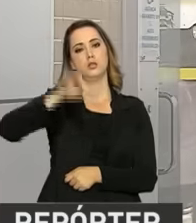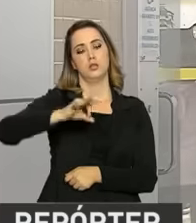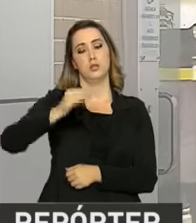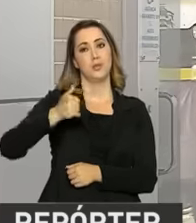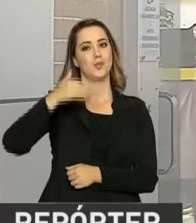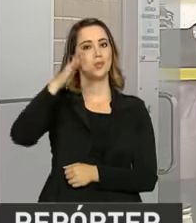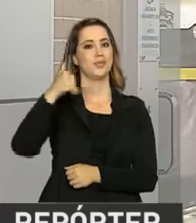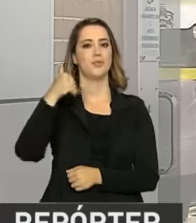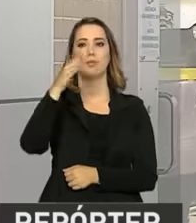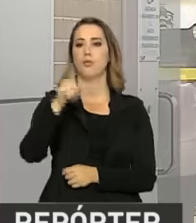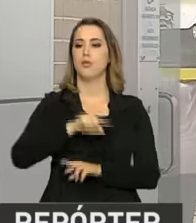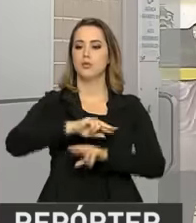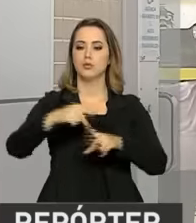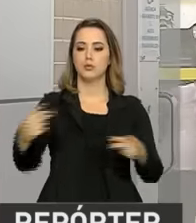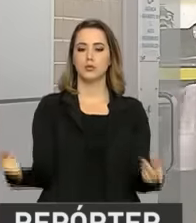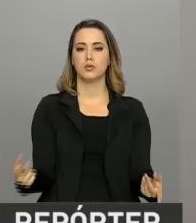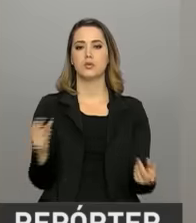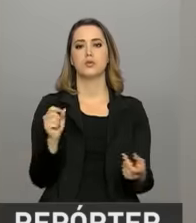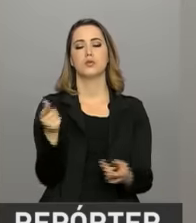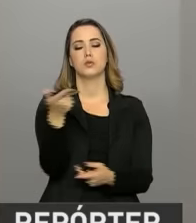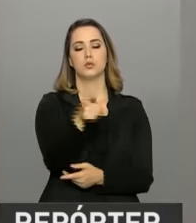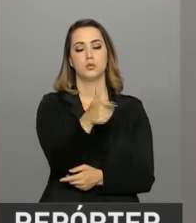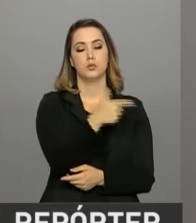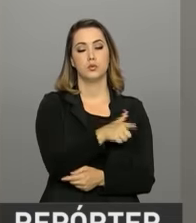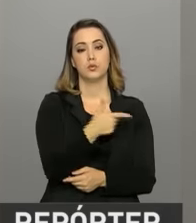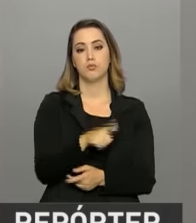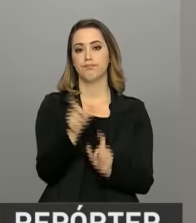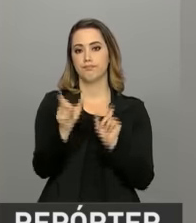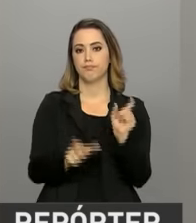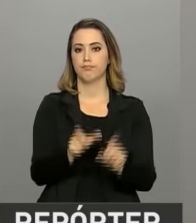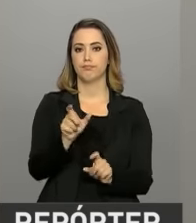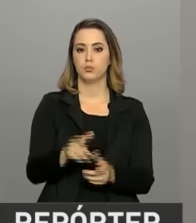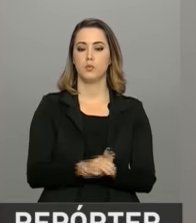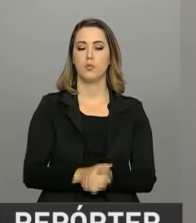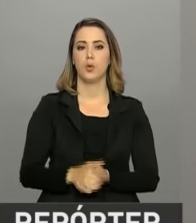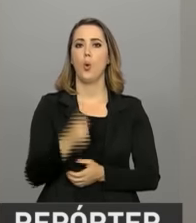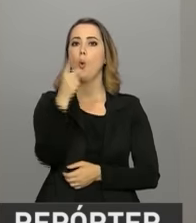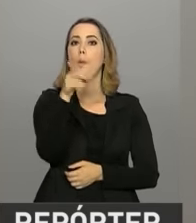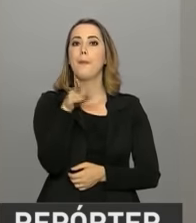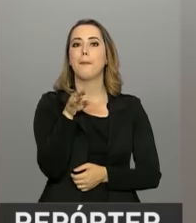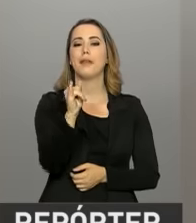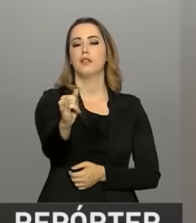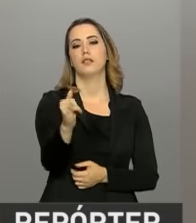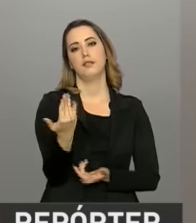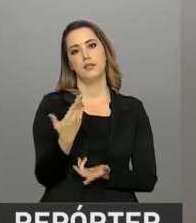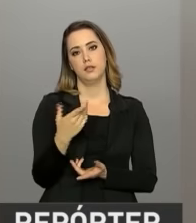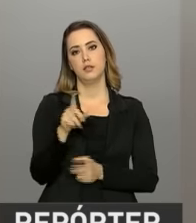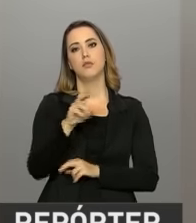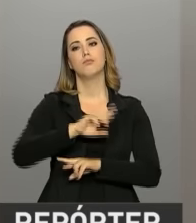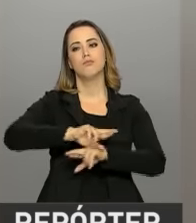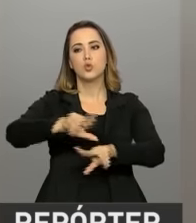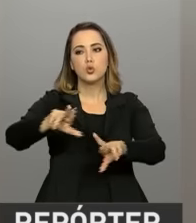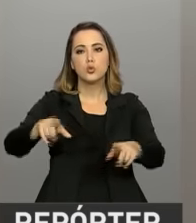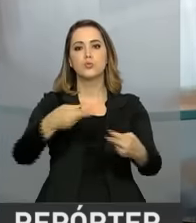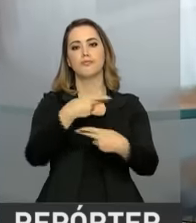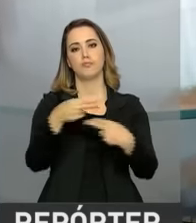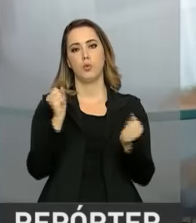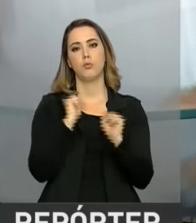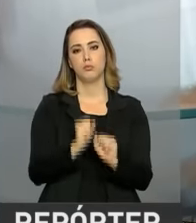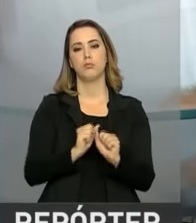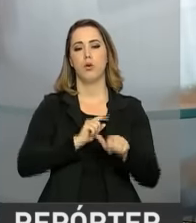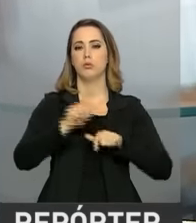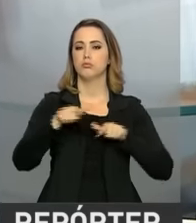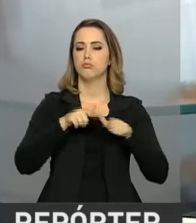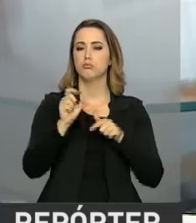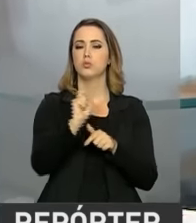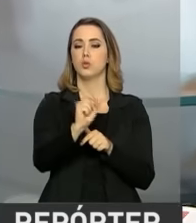mais produtos e serviços. Um bilhão de transações são feitas por mês só pelo celular. São mais